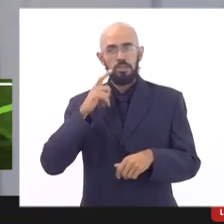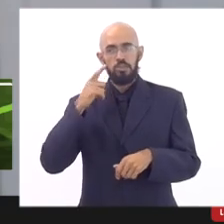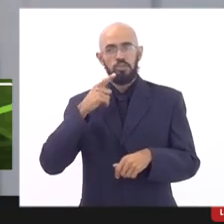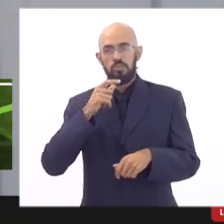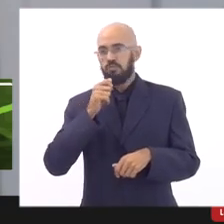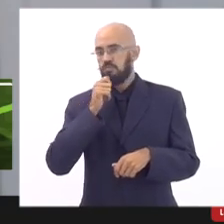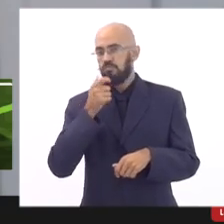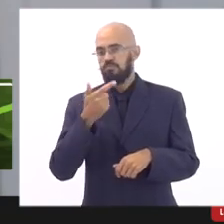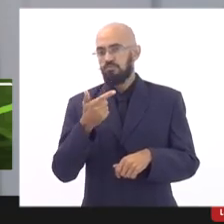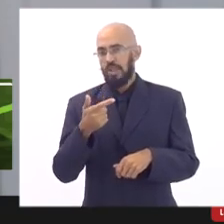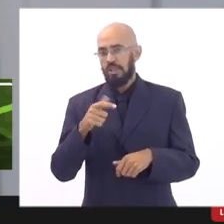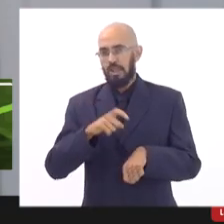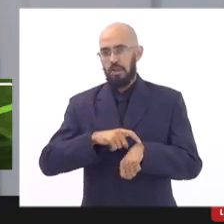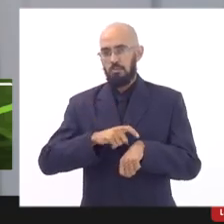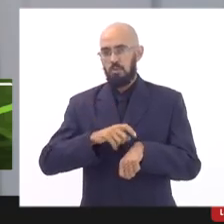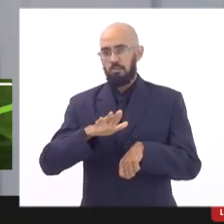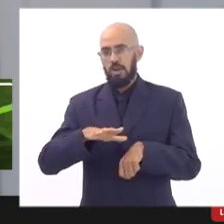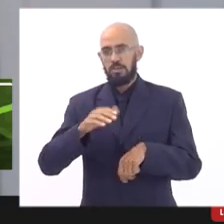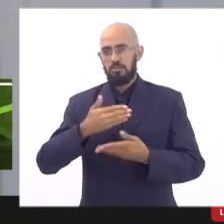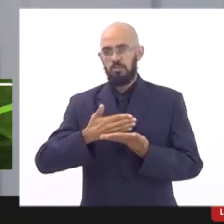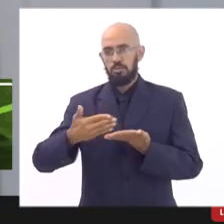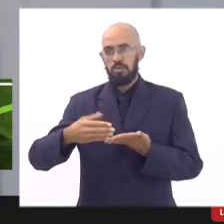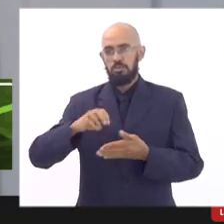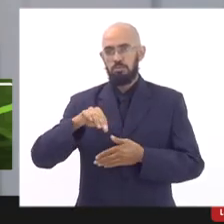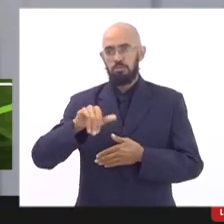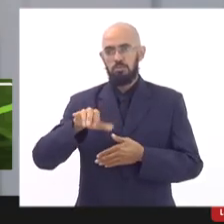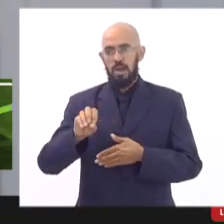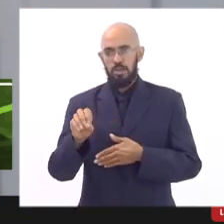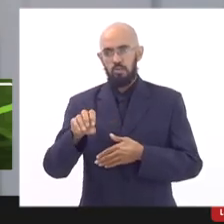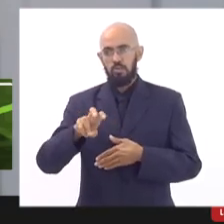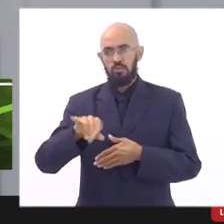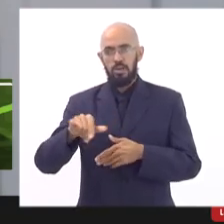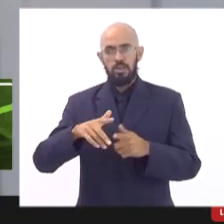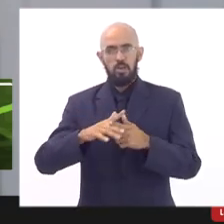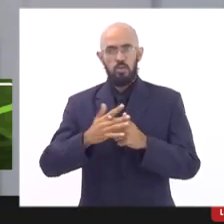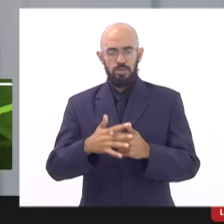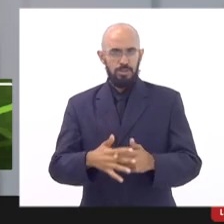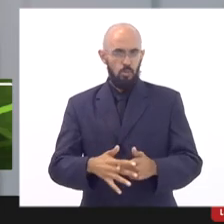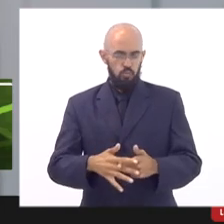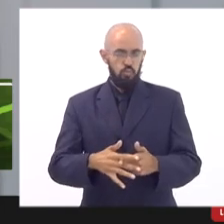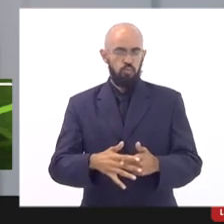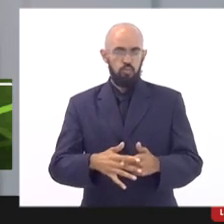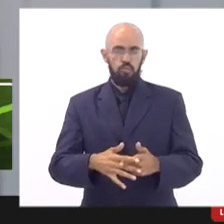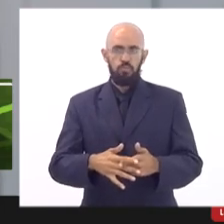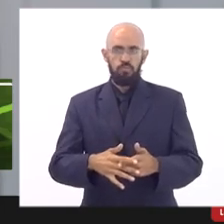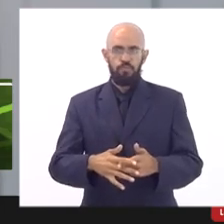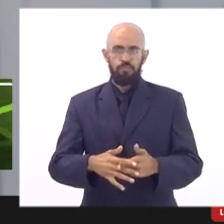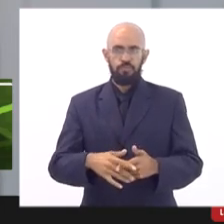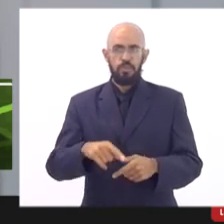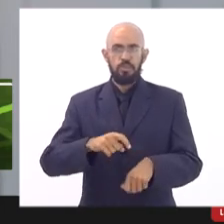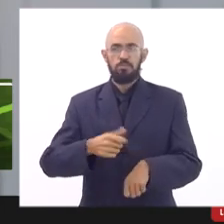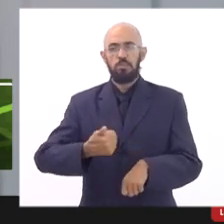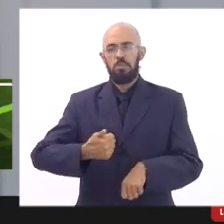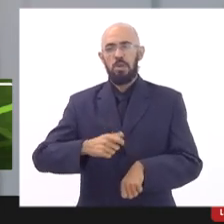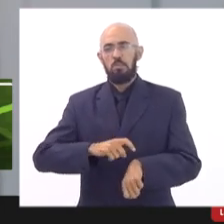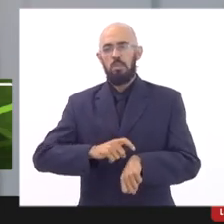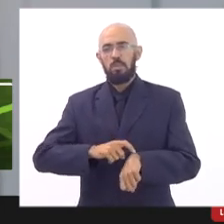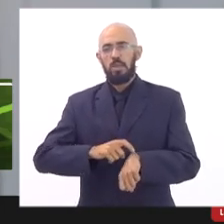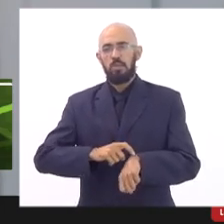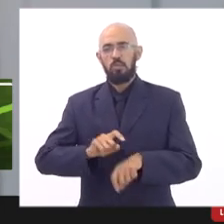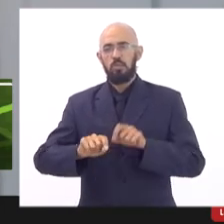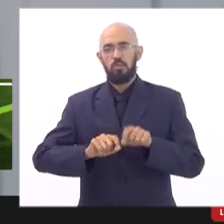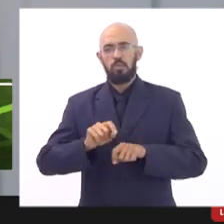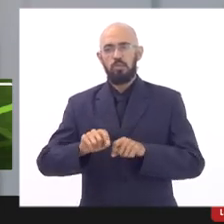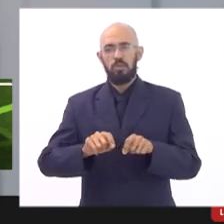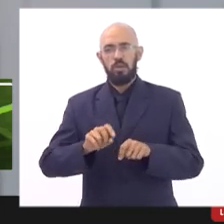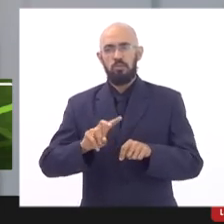para isso mas a partir de maio já vai haver a correção seguindo nesse primeiro momento os valores